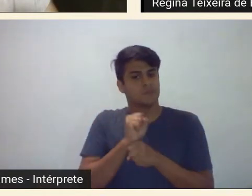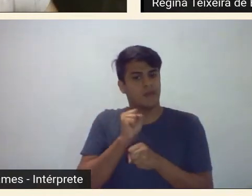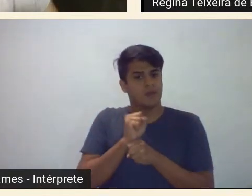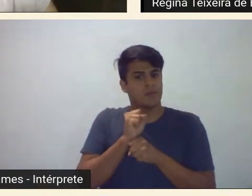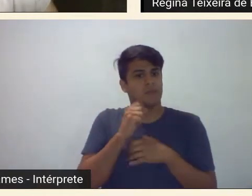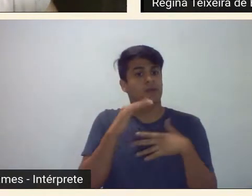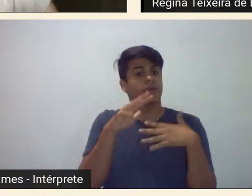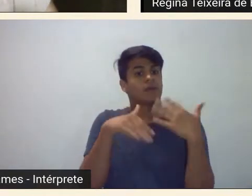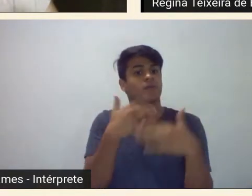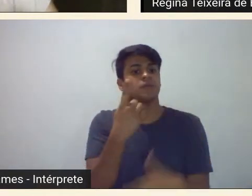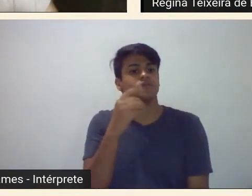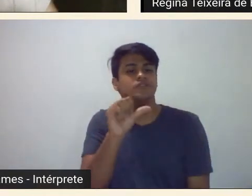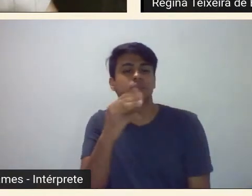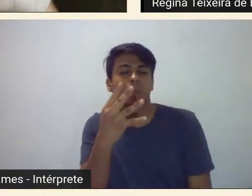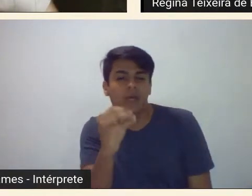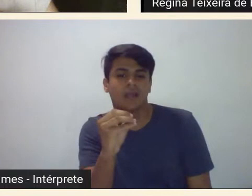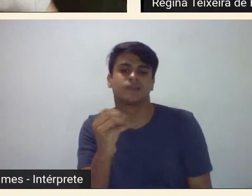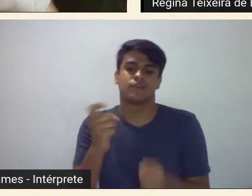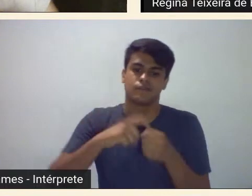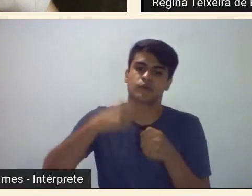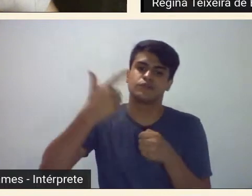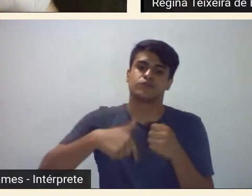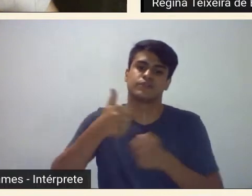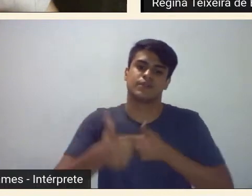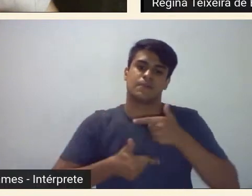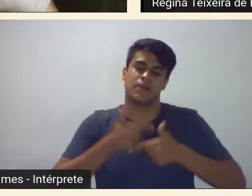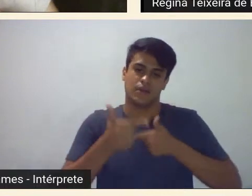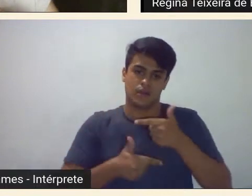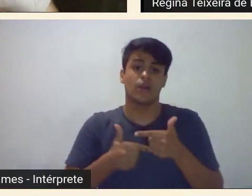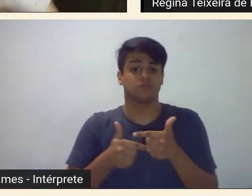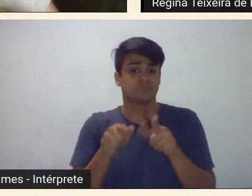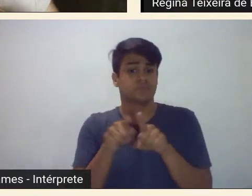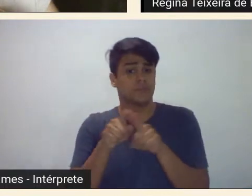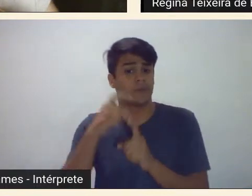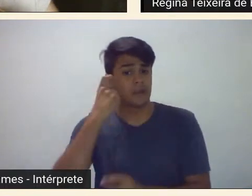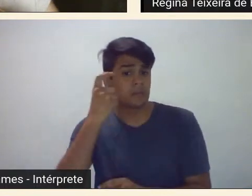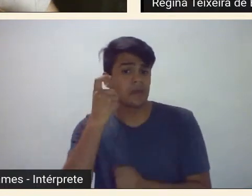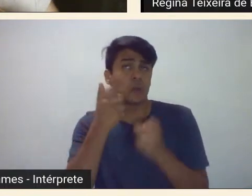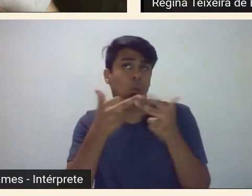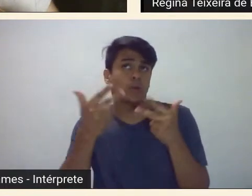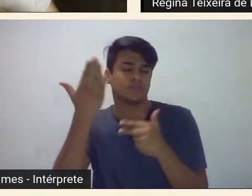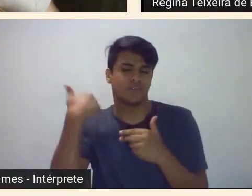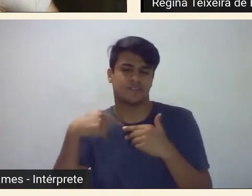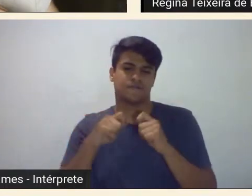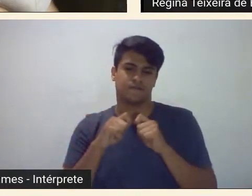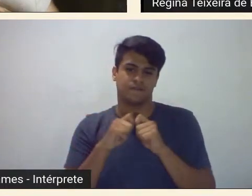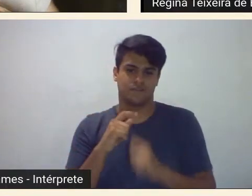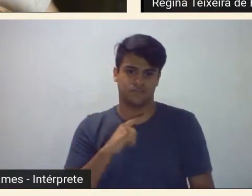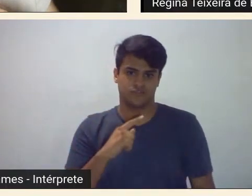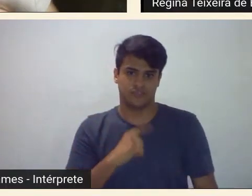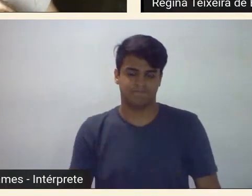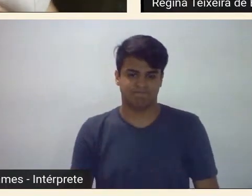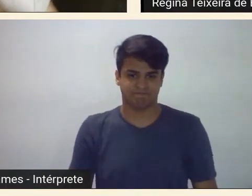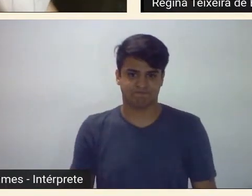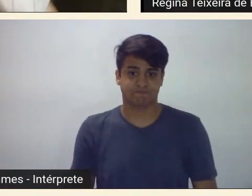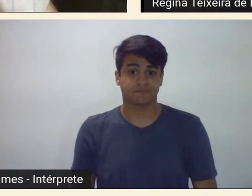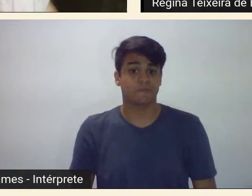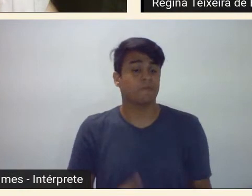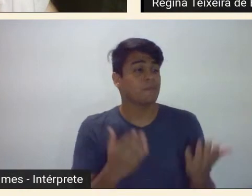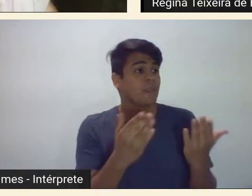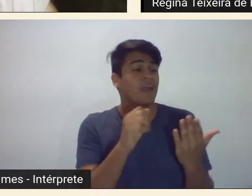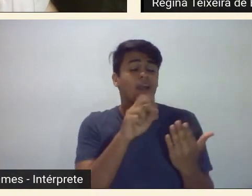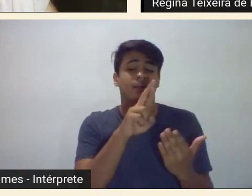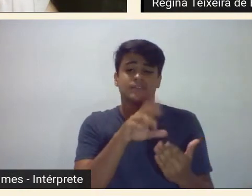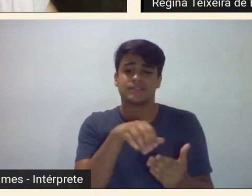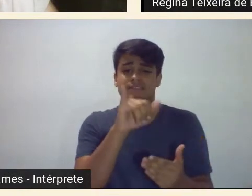40 num outro estilo e muitas vezes retomando coisas que ele tinha feito Aracim eu acho